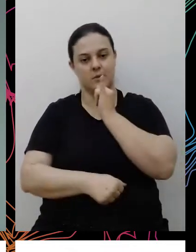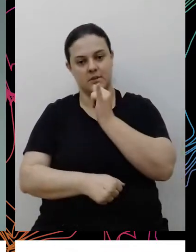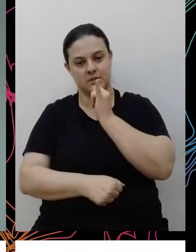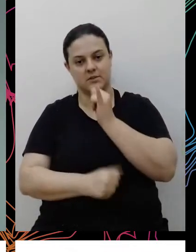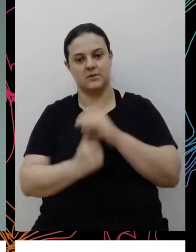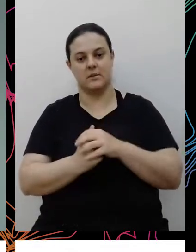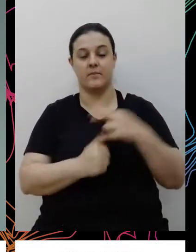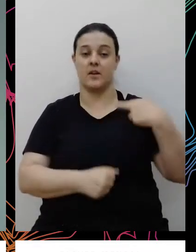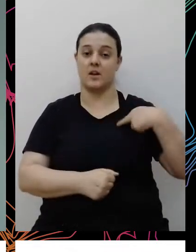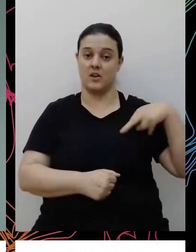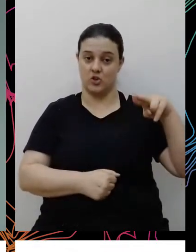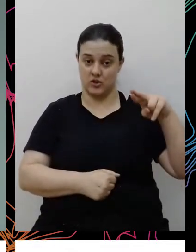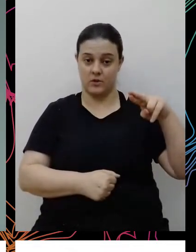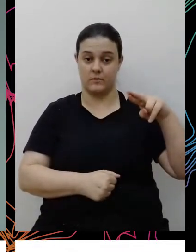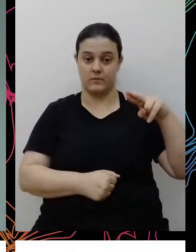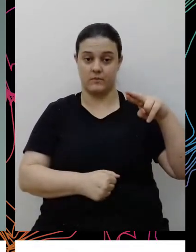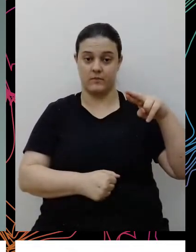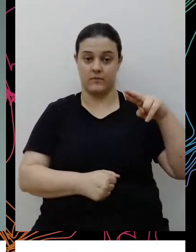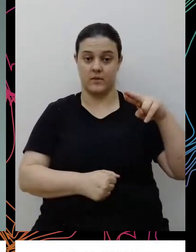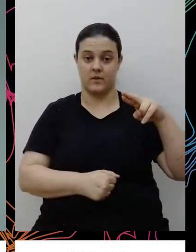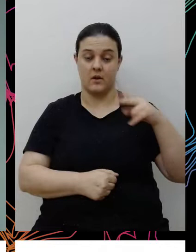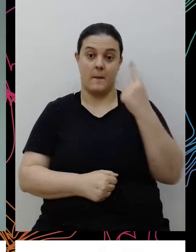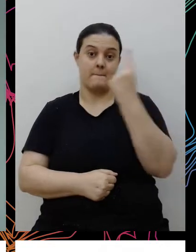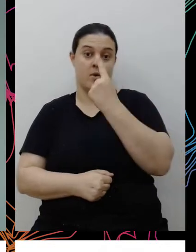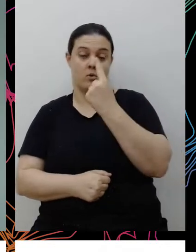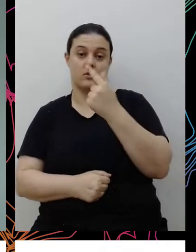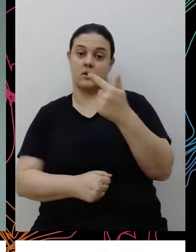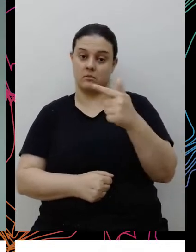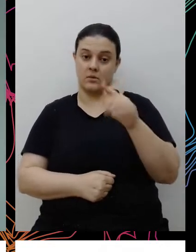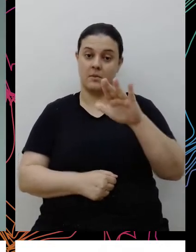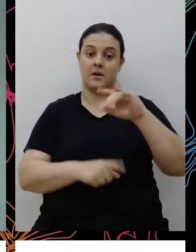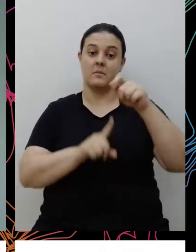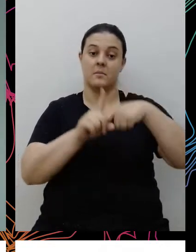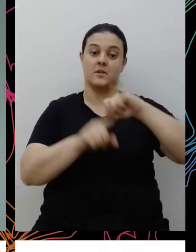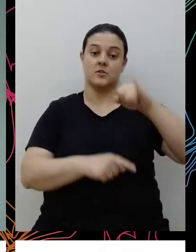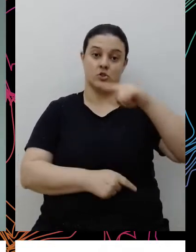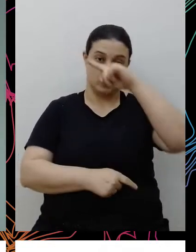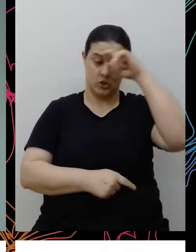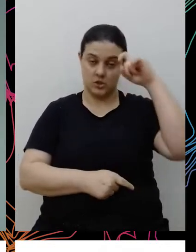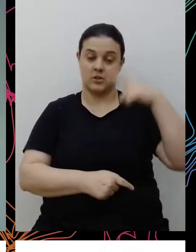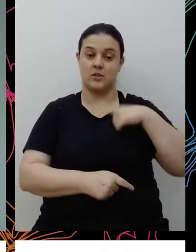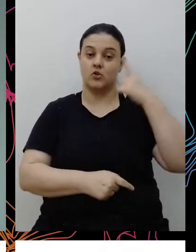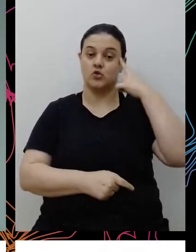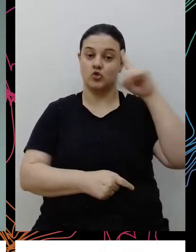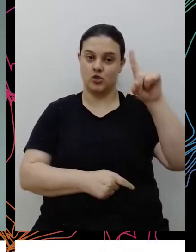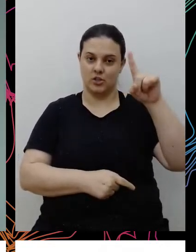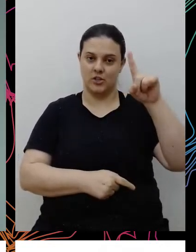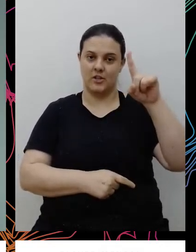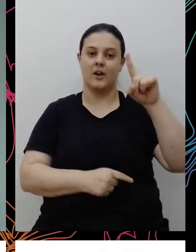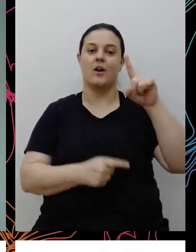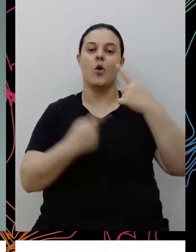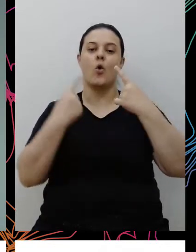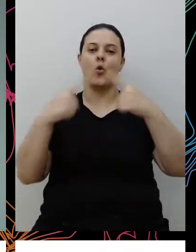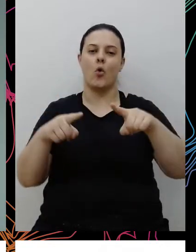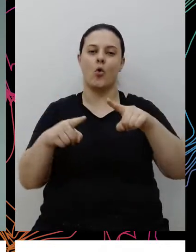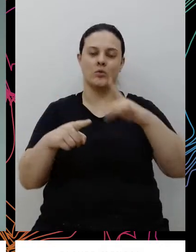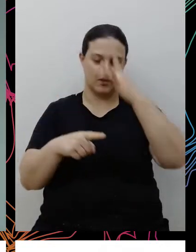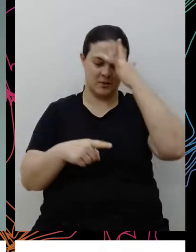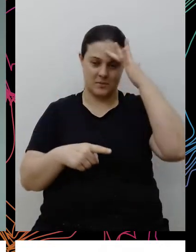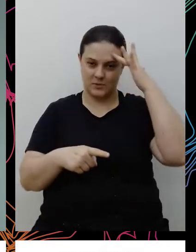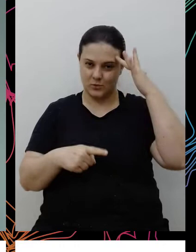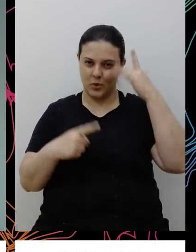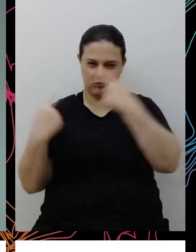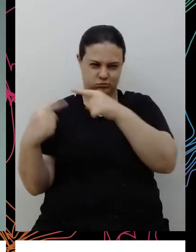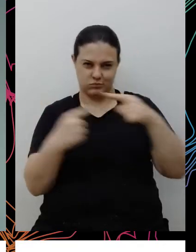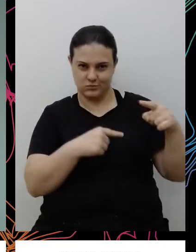religião. Não é um tema prioritário, mas em janeiro a gente tem o Dia Internacional da Intolerância Religiosa. A gente fala nesta